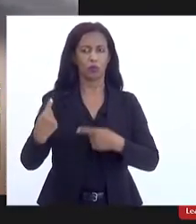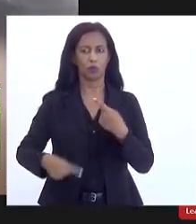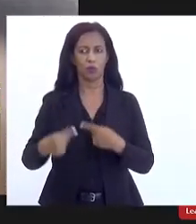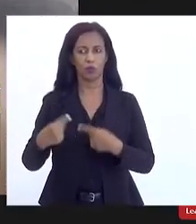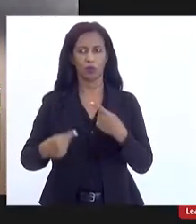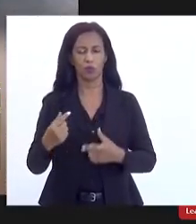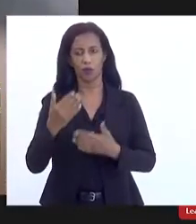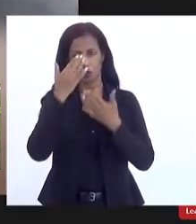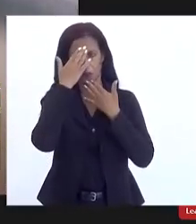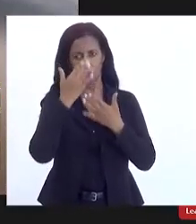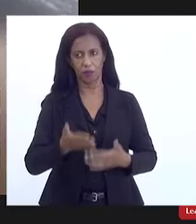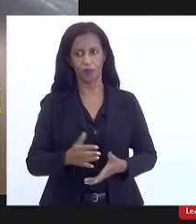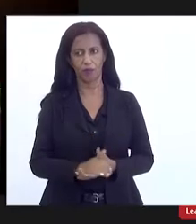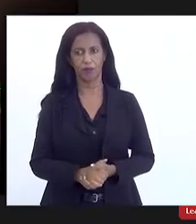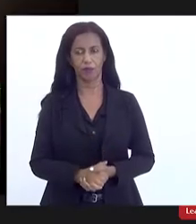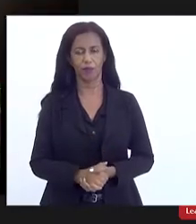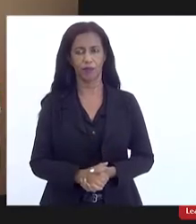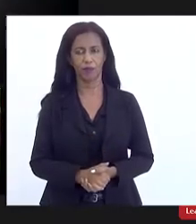a gente agradece